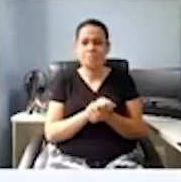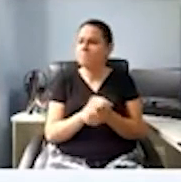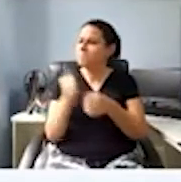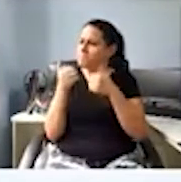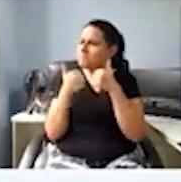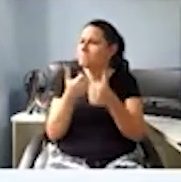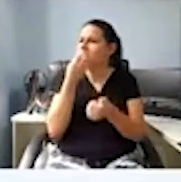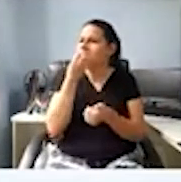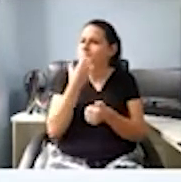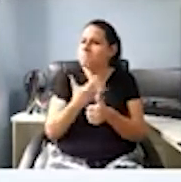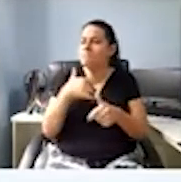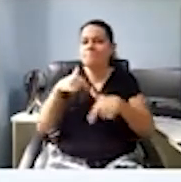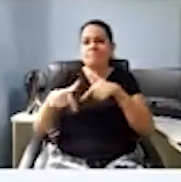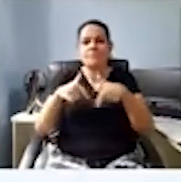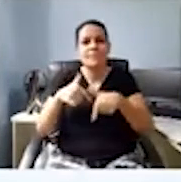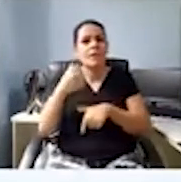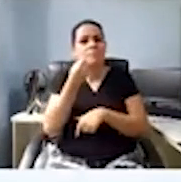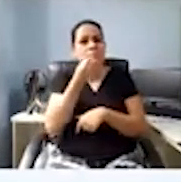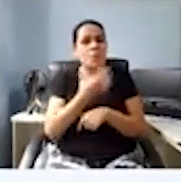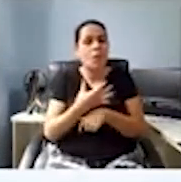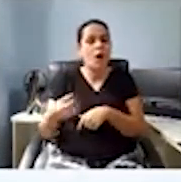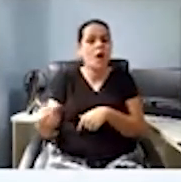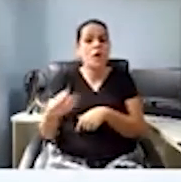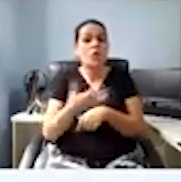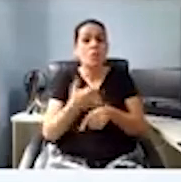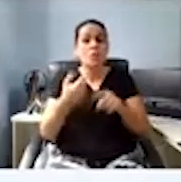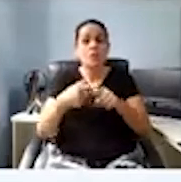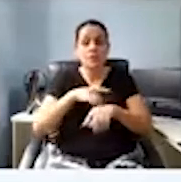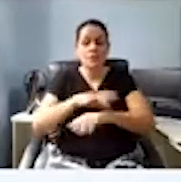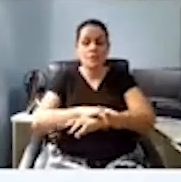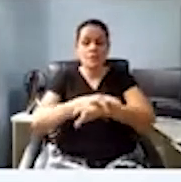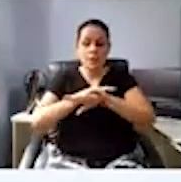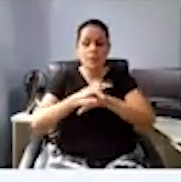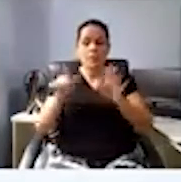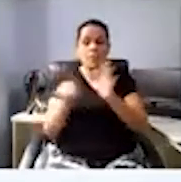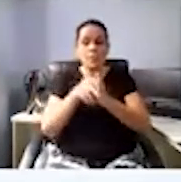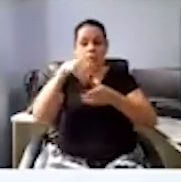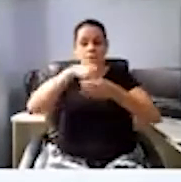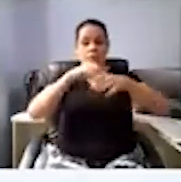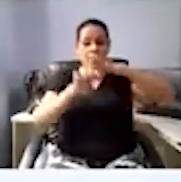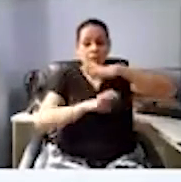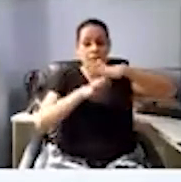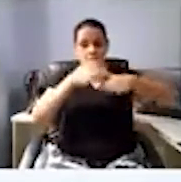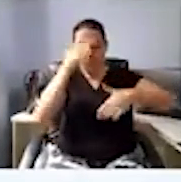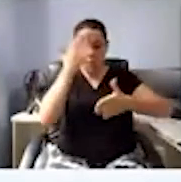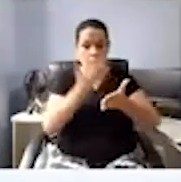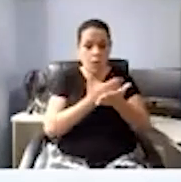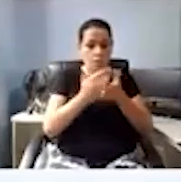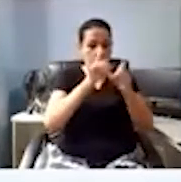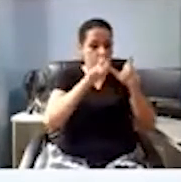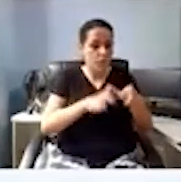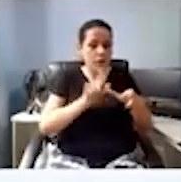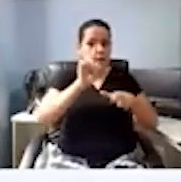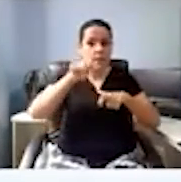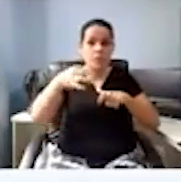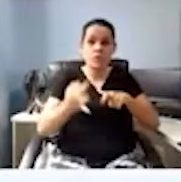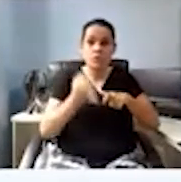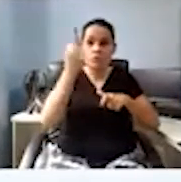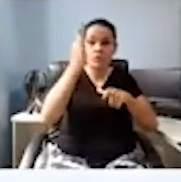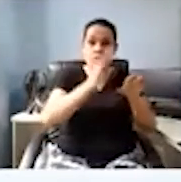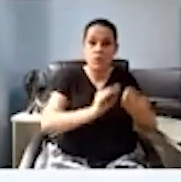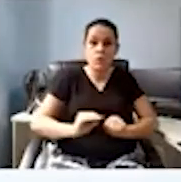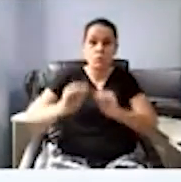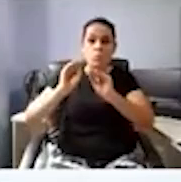Mobilidade, hein? Isso é maravilhoso. Isso garante que os trabalhadores tenham mobilidade dentro das empresas, que eles podem galgar